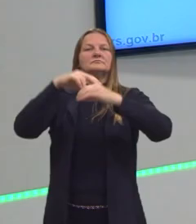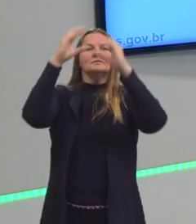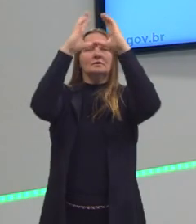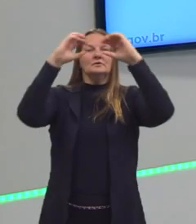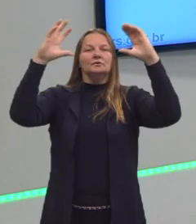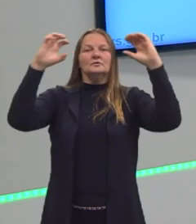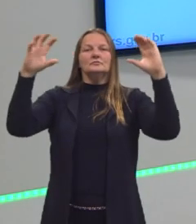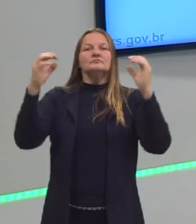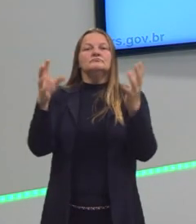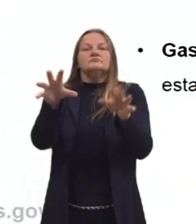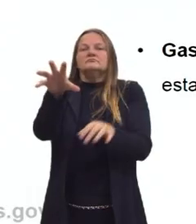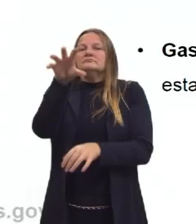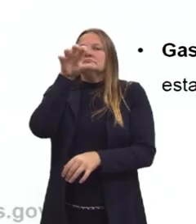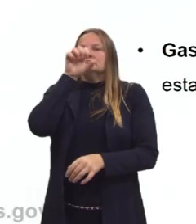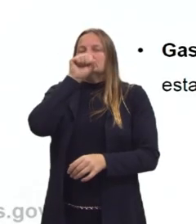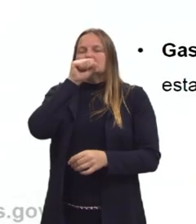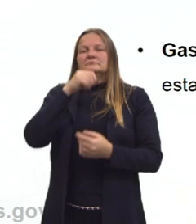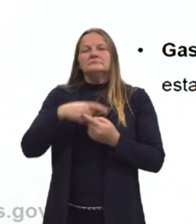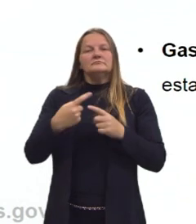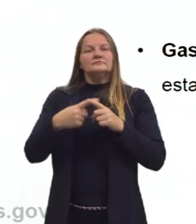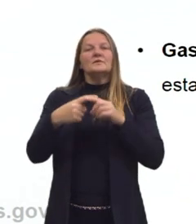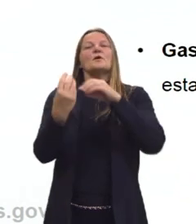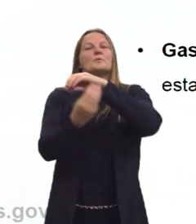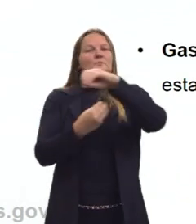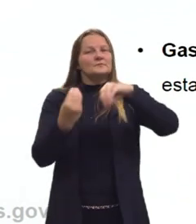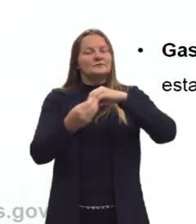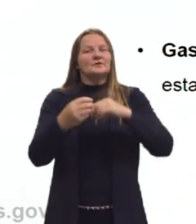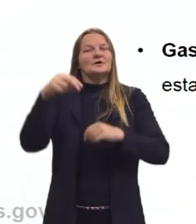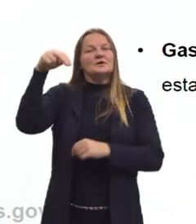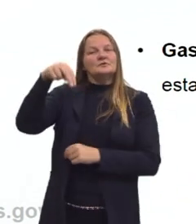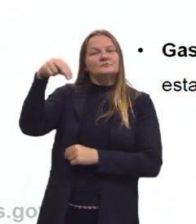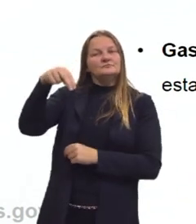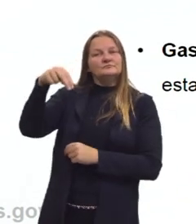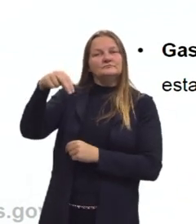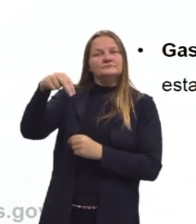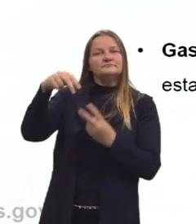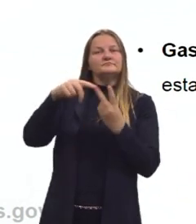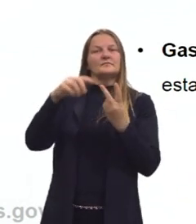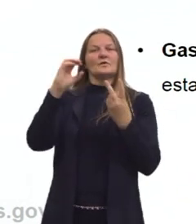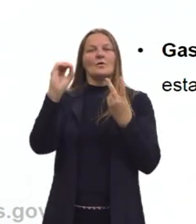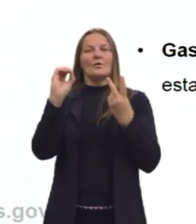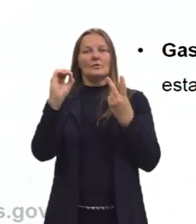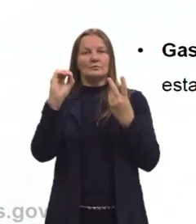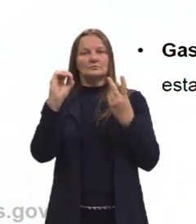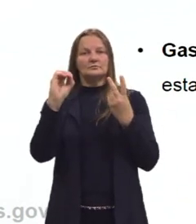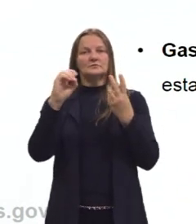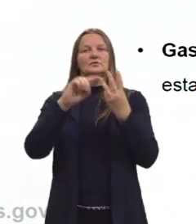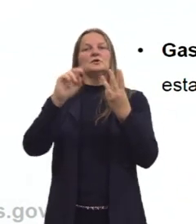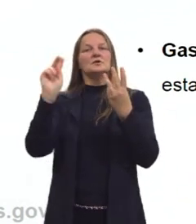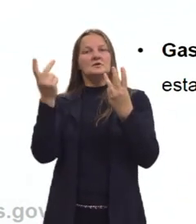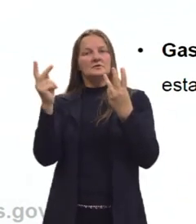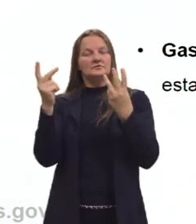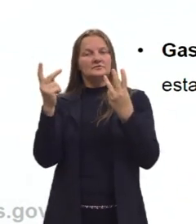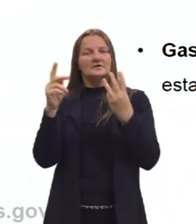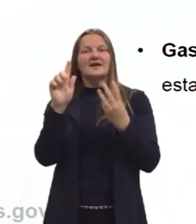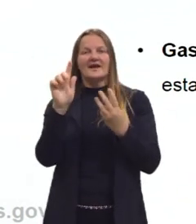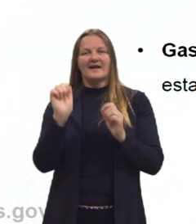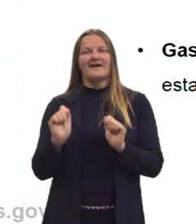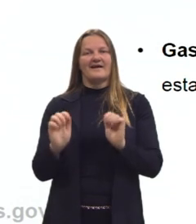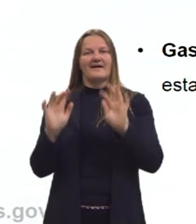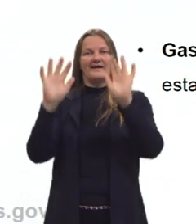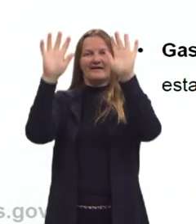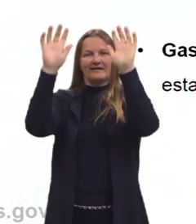atmosférico porque é uma mistura de nitrogênio, oxigênio e hidrogênio. Gás, né? Gás